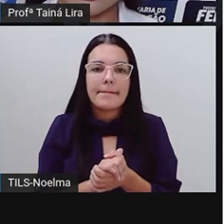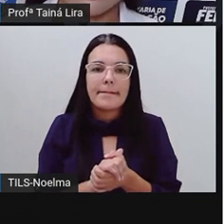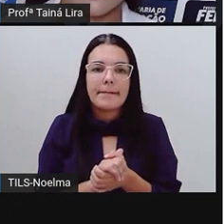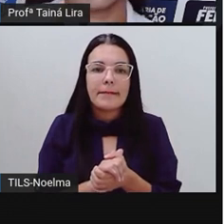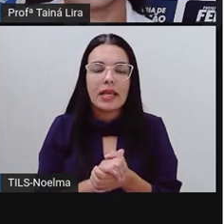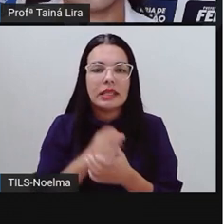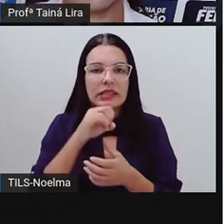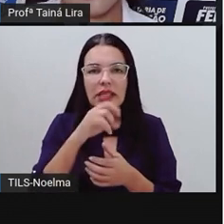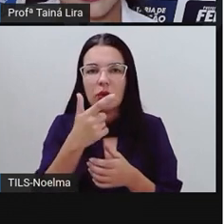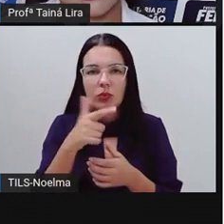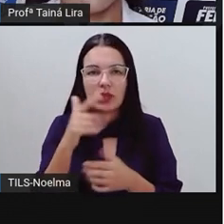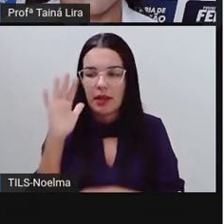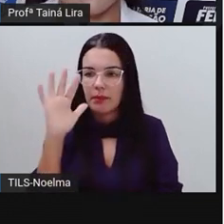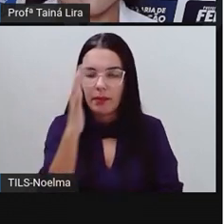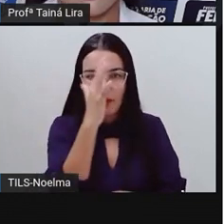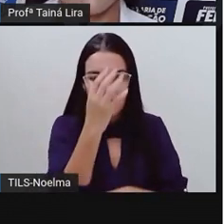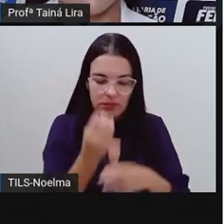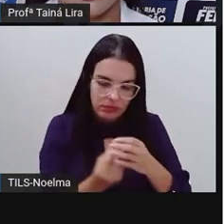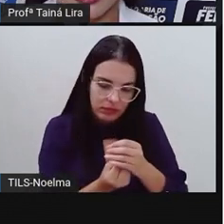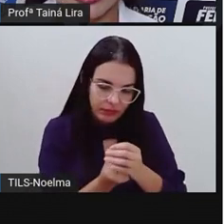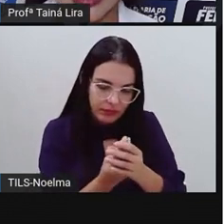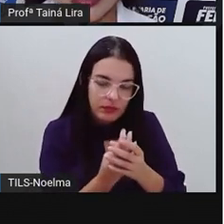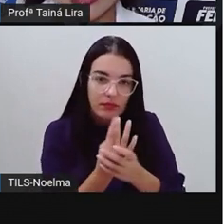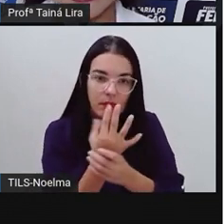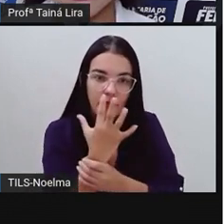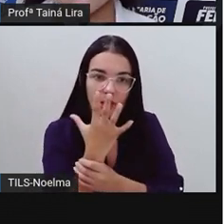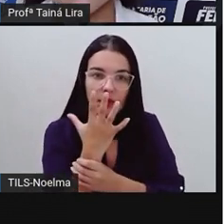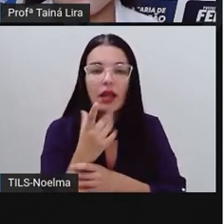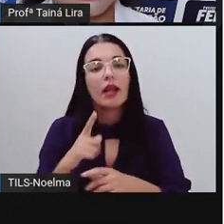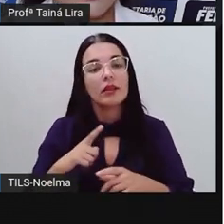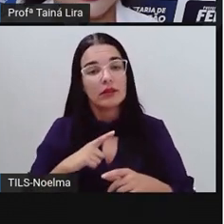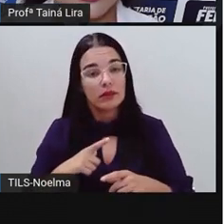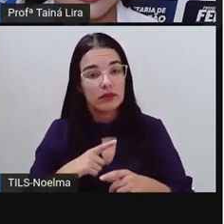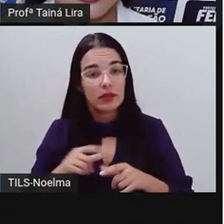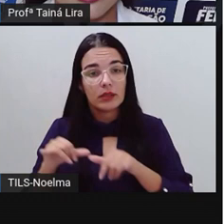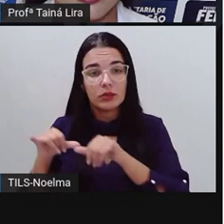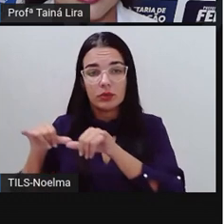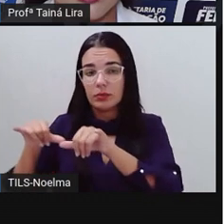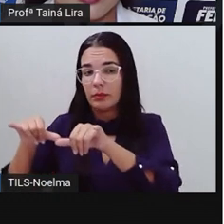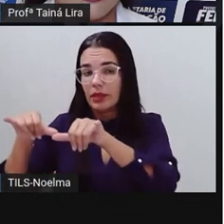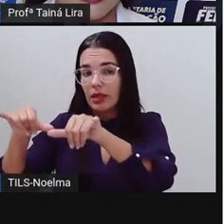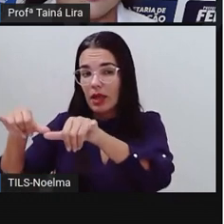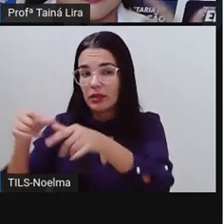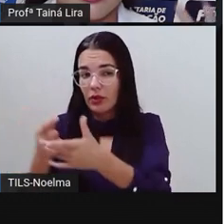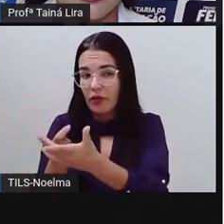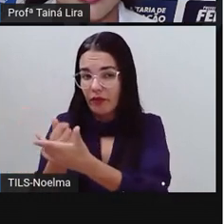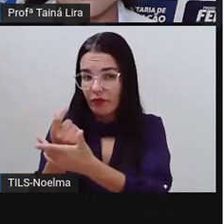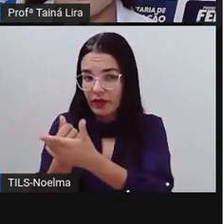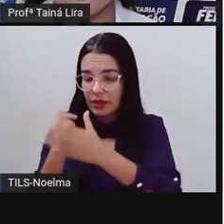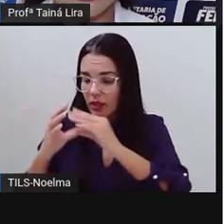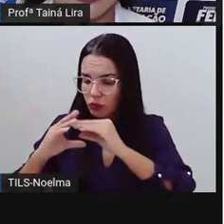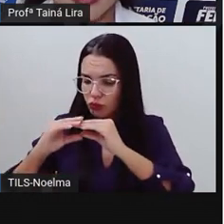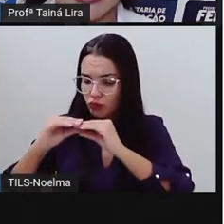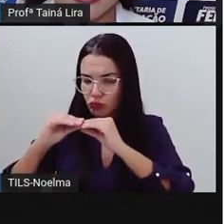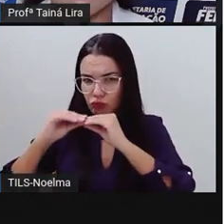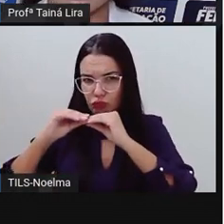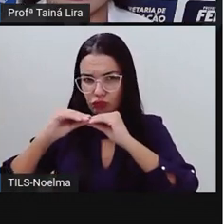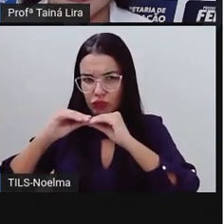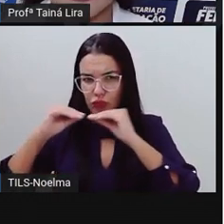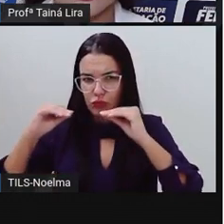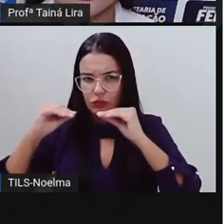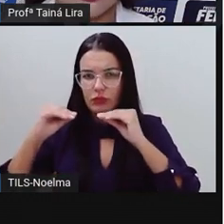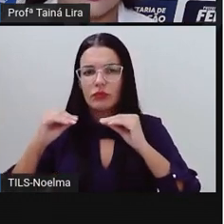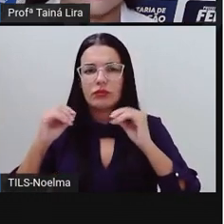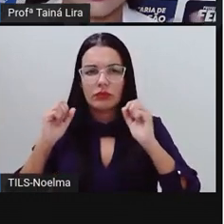você não tiver aí na sua casa o pezinho, como eu tenho, e você, e alguém precisar, não tem problema,